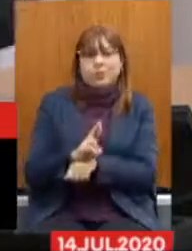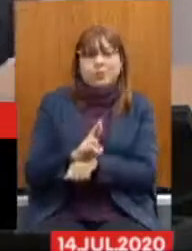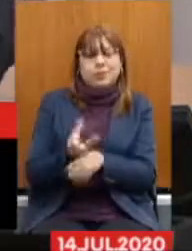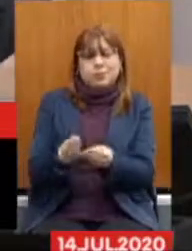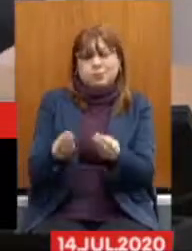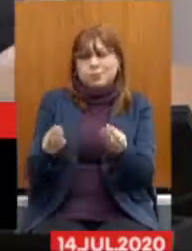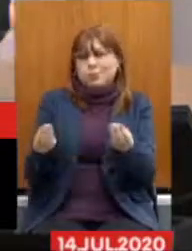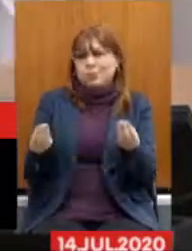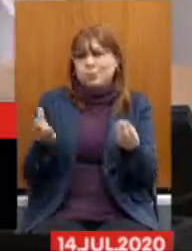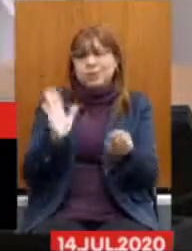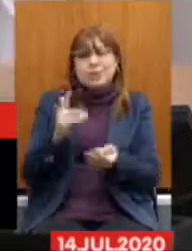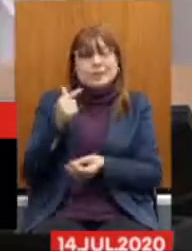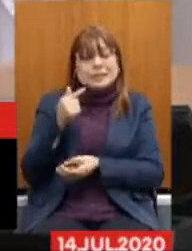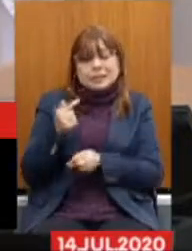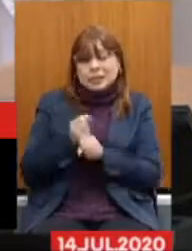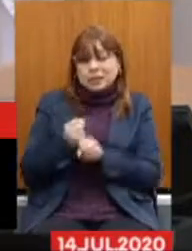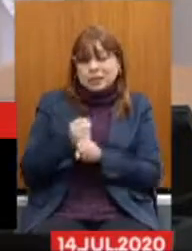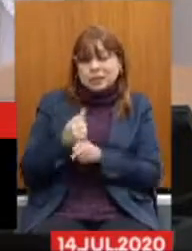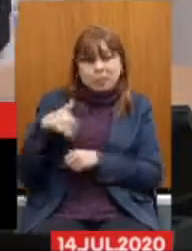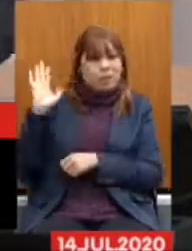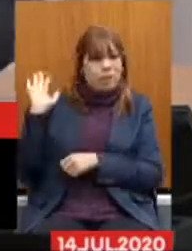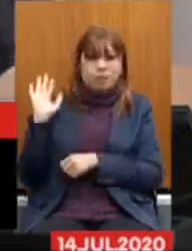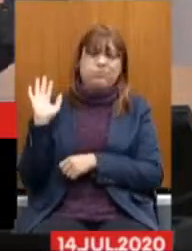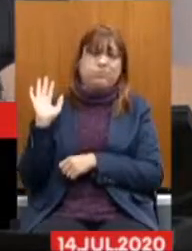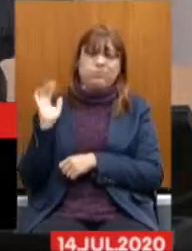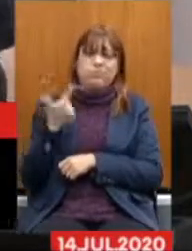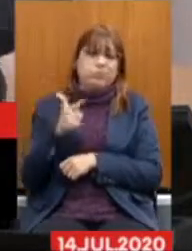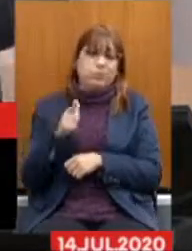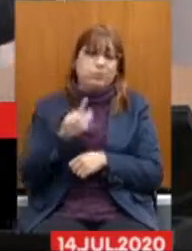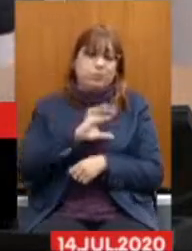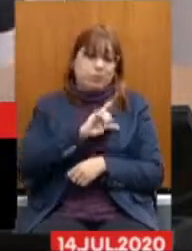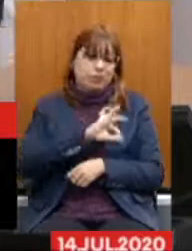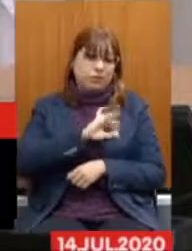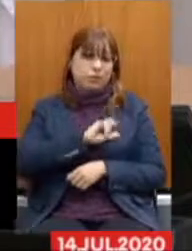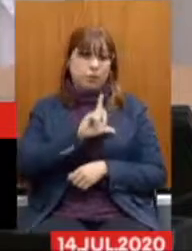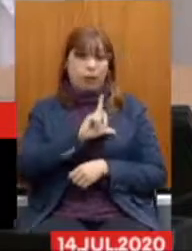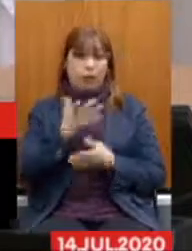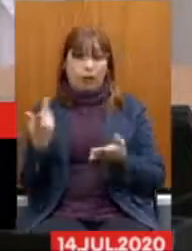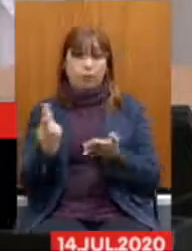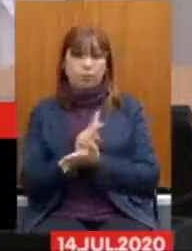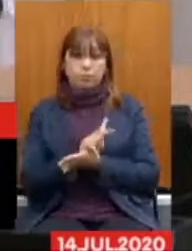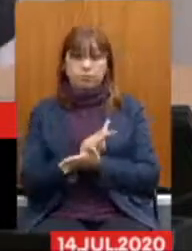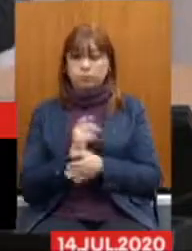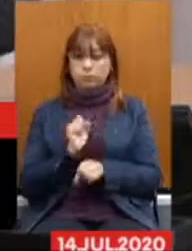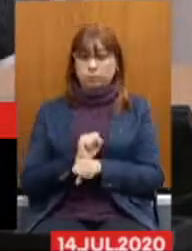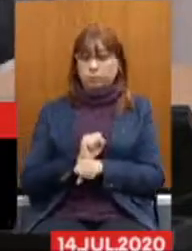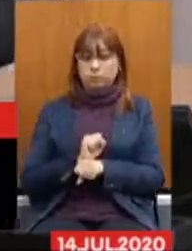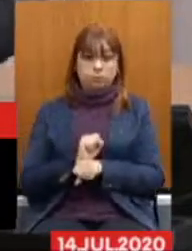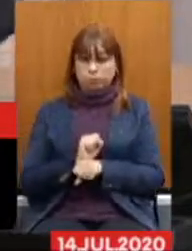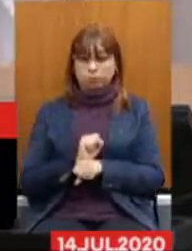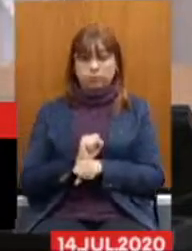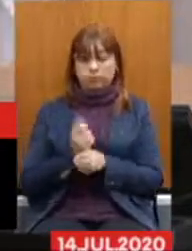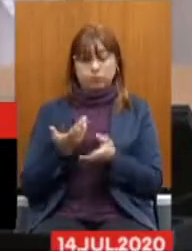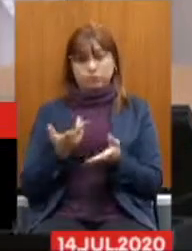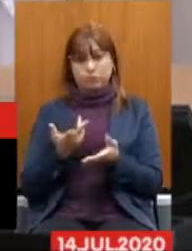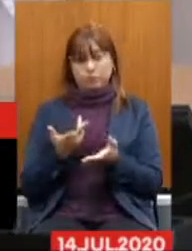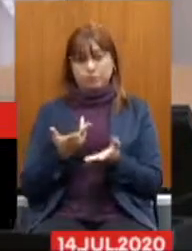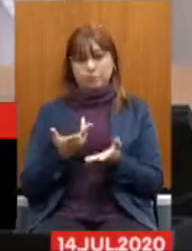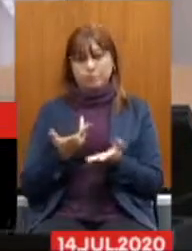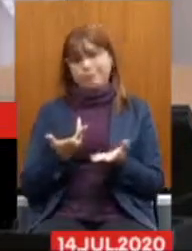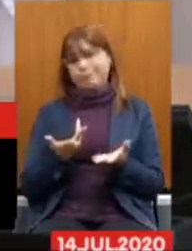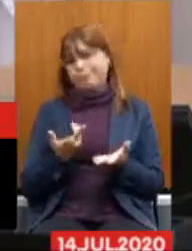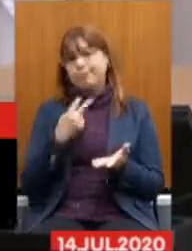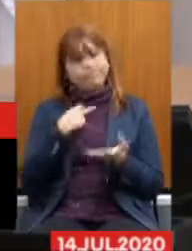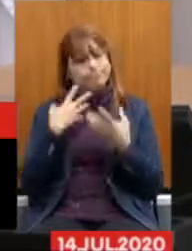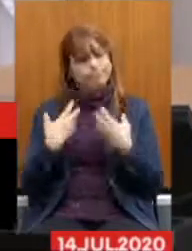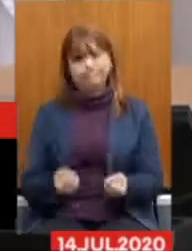de sete anos sem reajuste salarial e agora recebe a notícia do confisco. Então, gente, não dá para